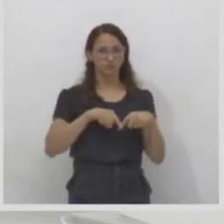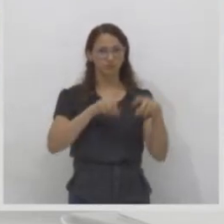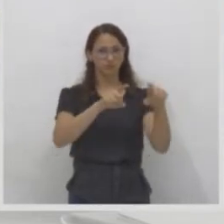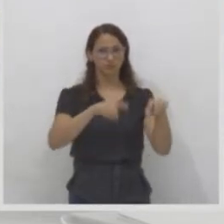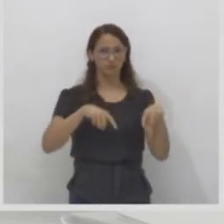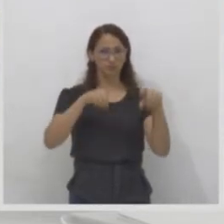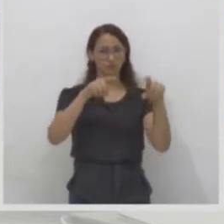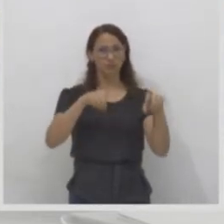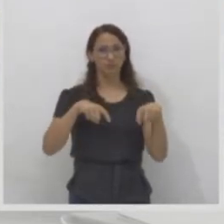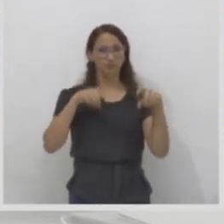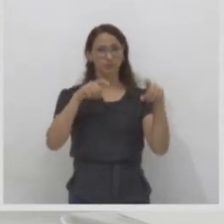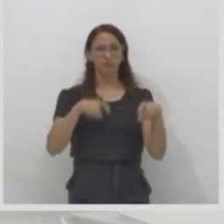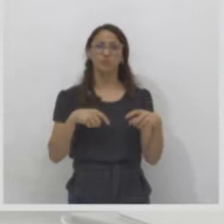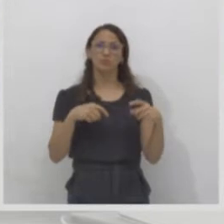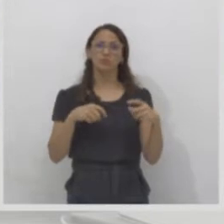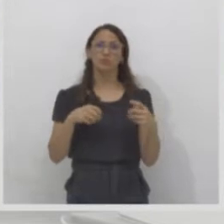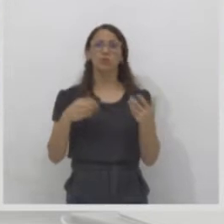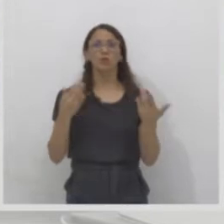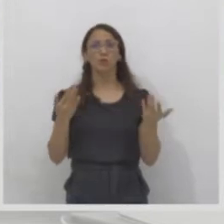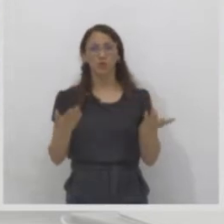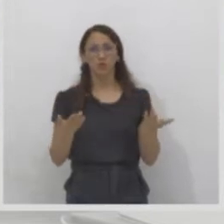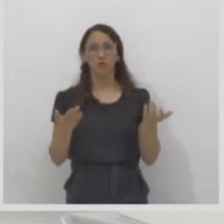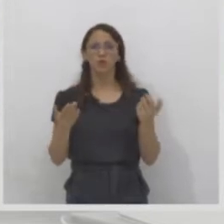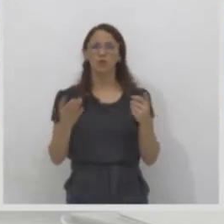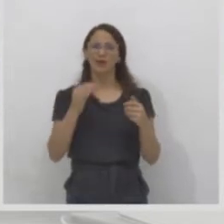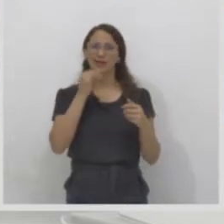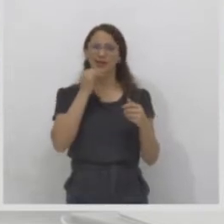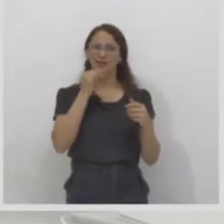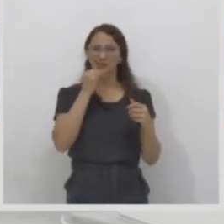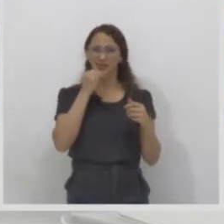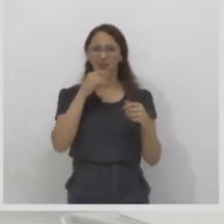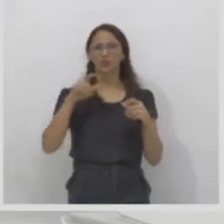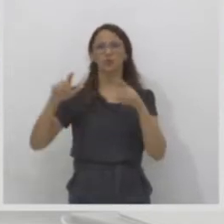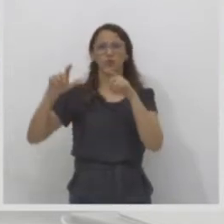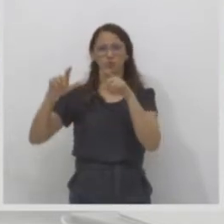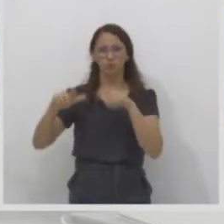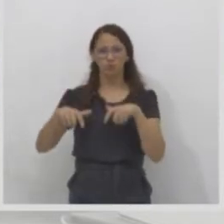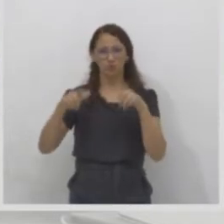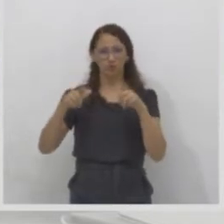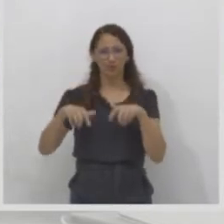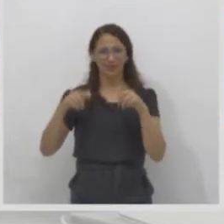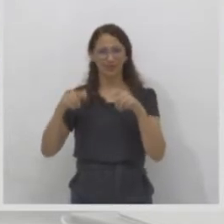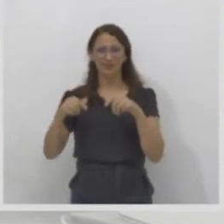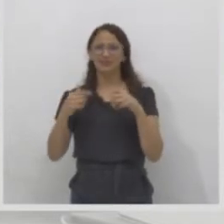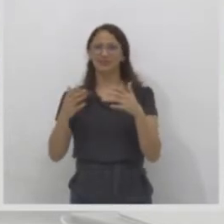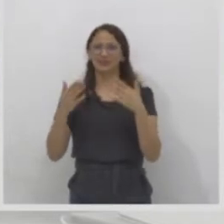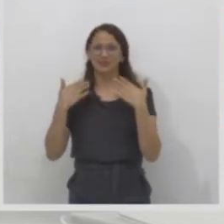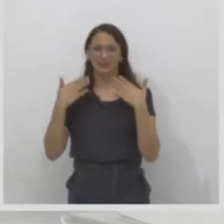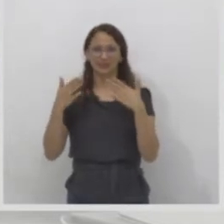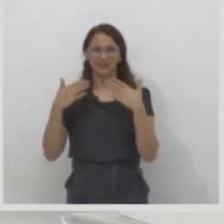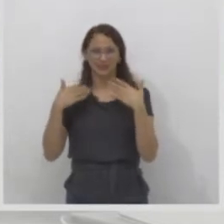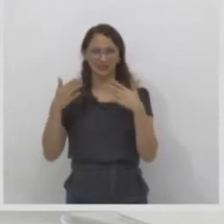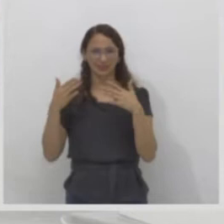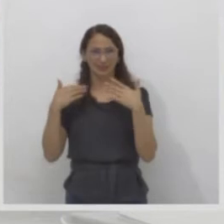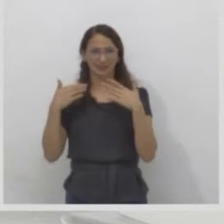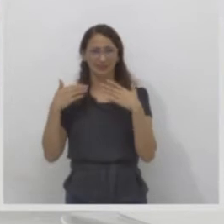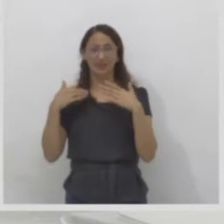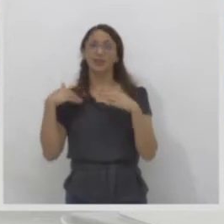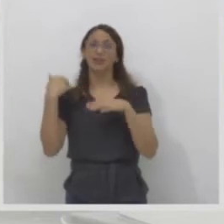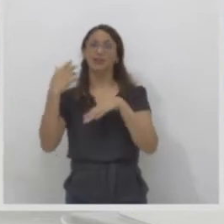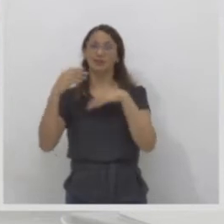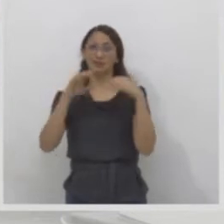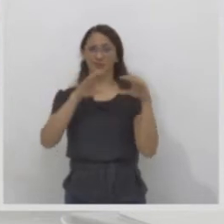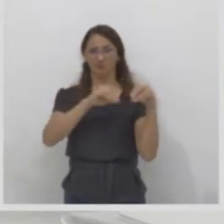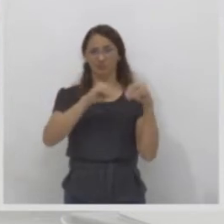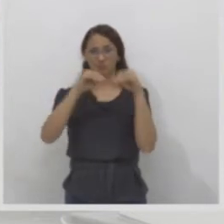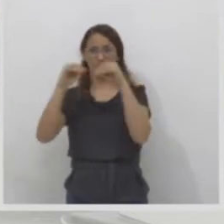migração quando o cara sai do período de chiagem de uma região e ele só retorna no período mais úmido para